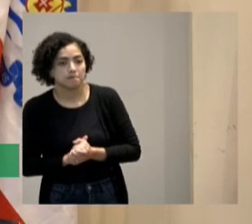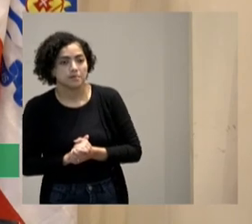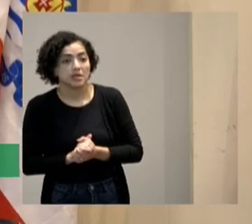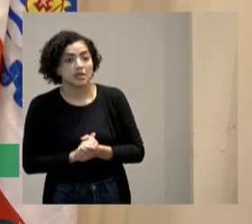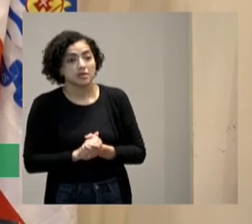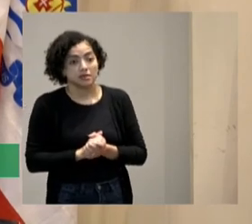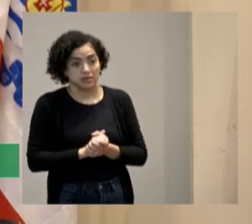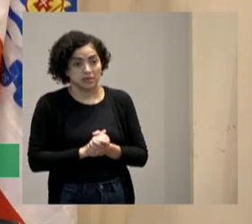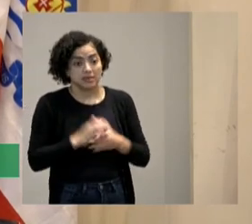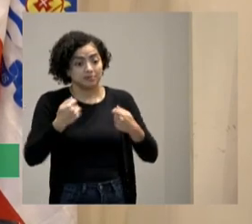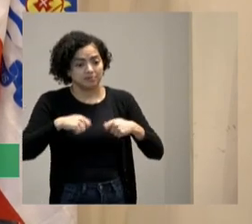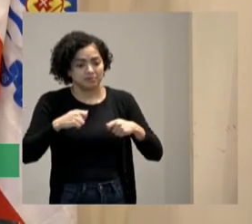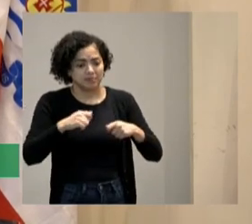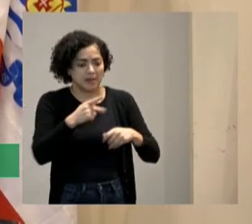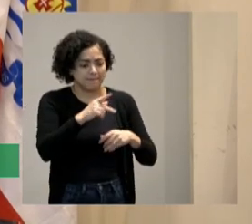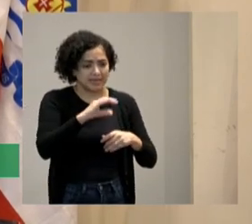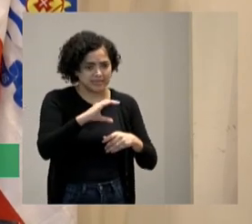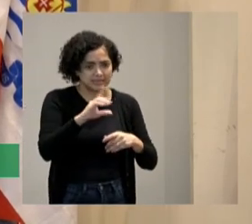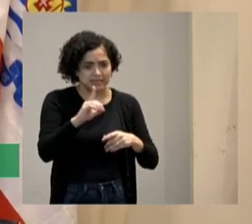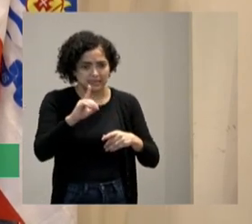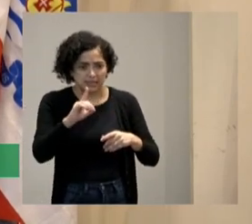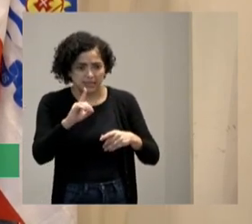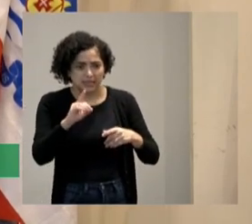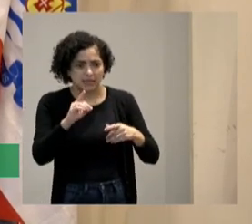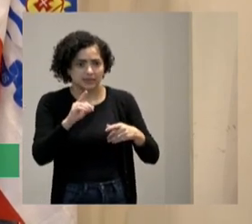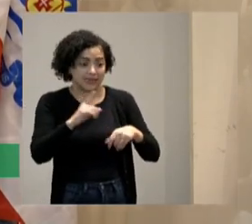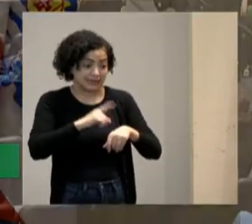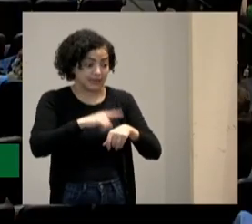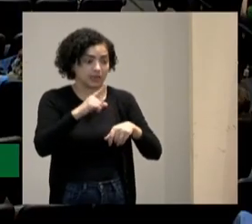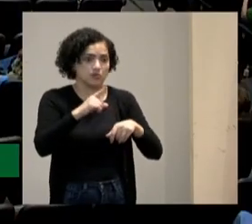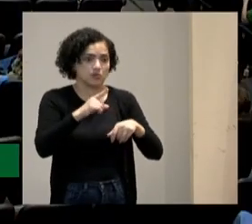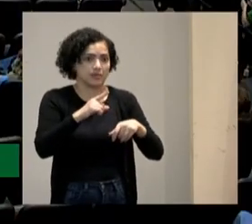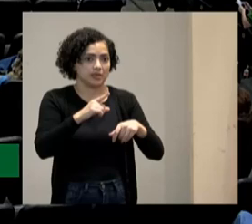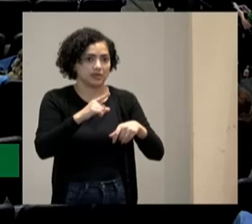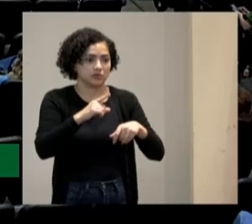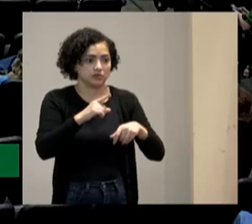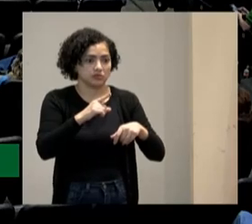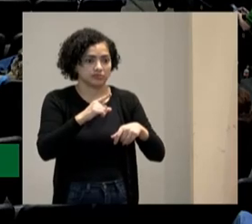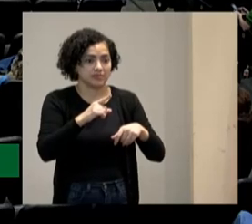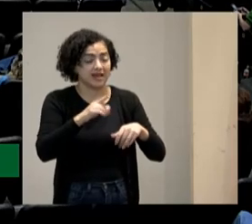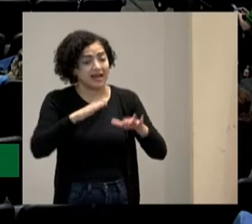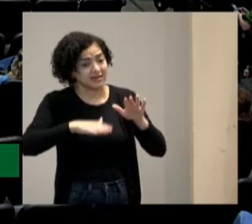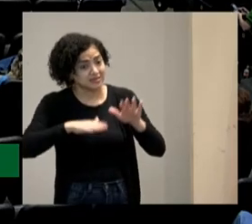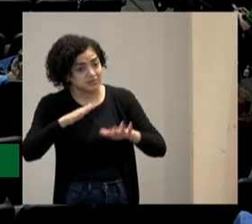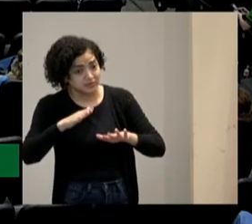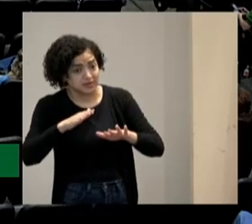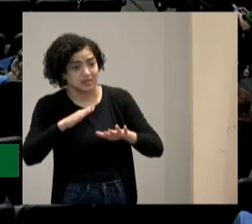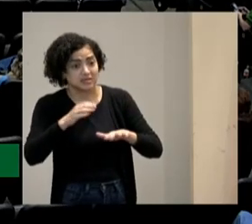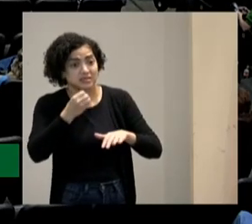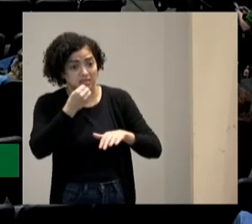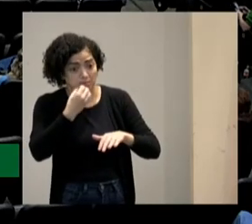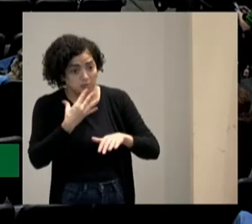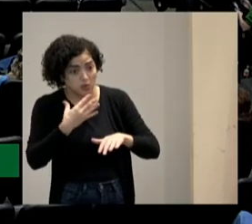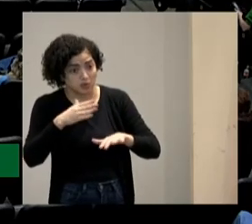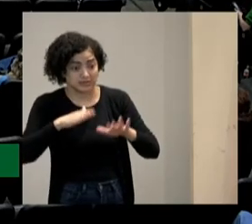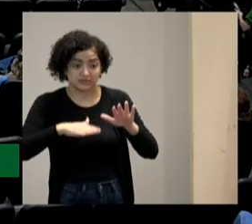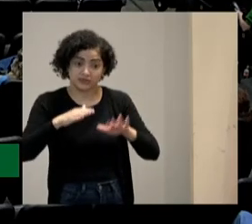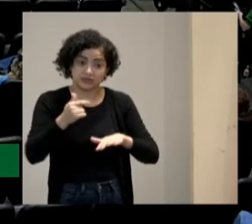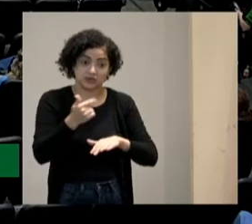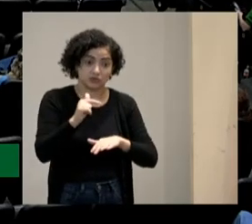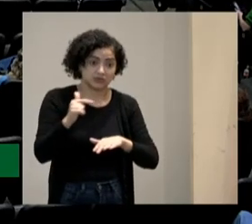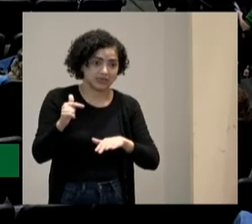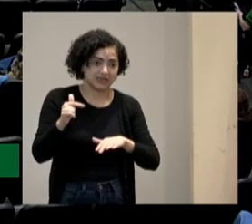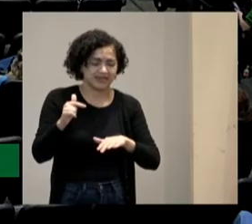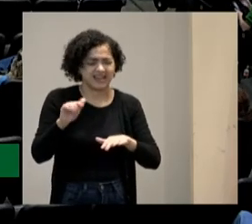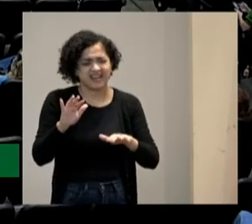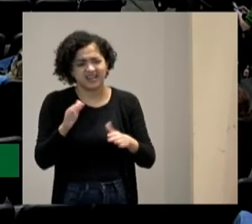precisa ter um PCD naquele momento é muito bom se tiver porque as vezes você não tem na empresa e ai você vai entrar naquela não, eu não vou